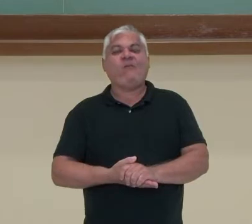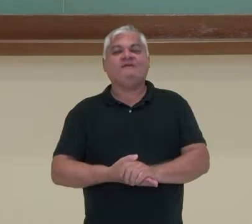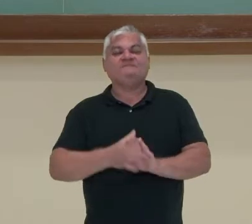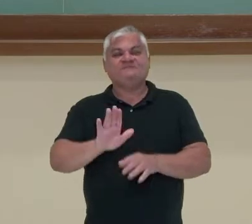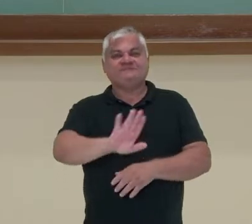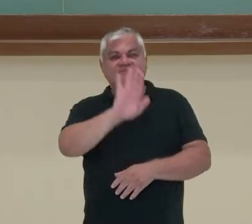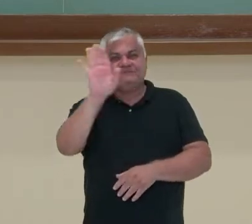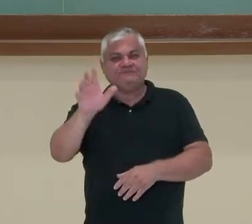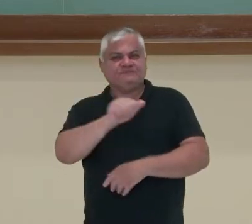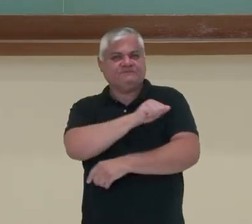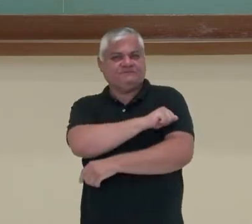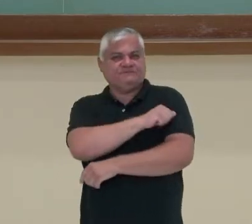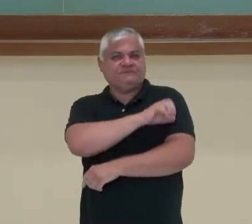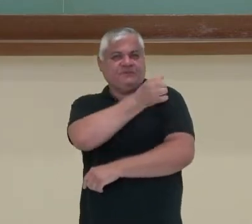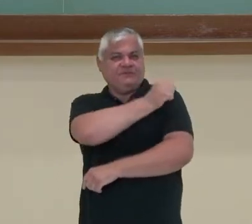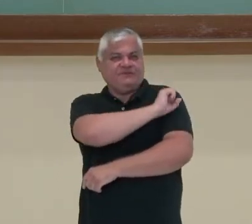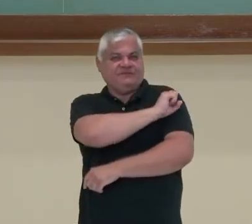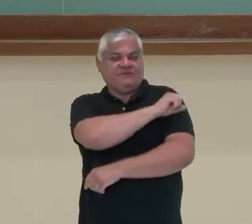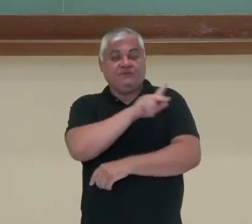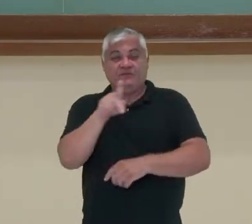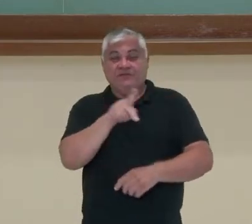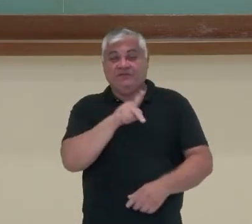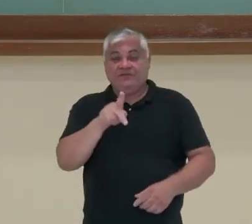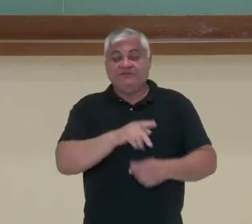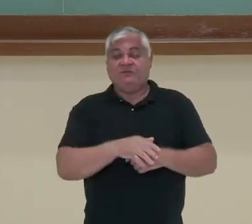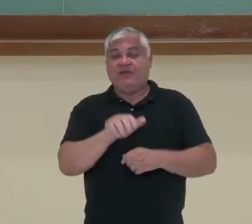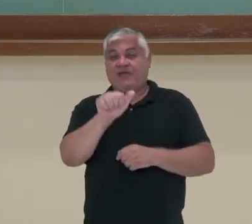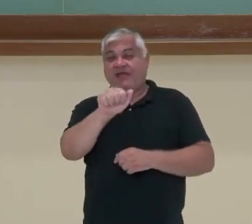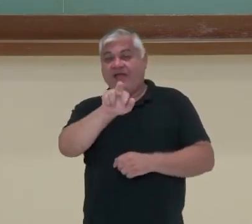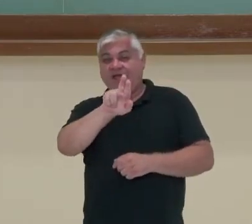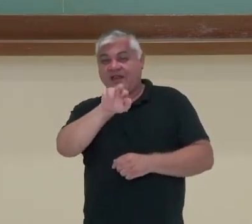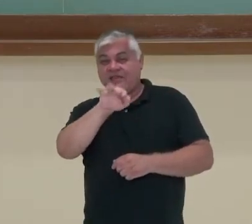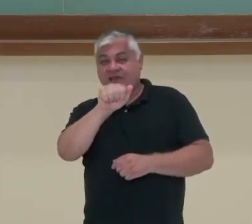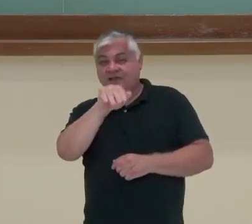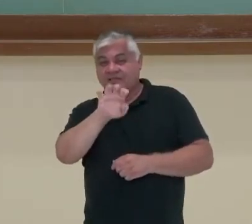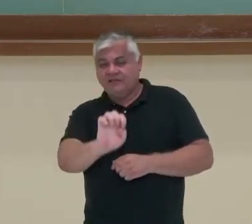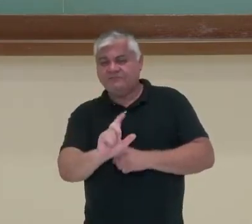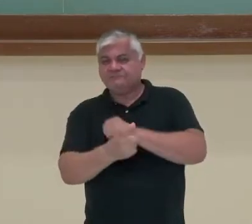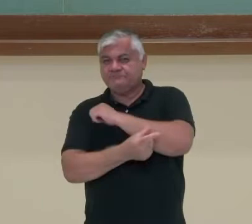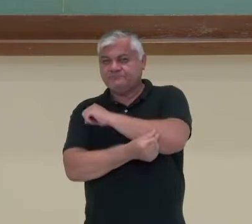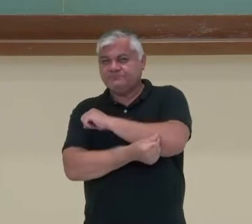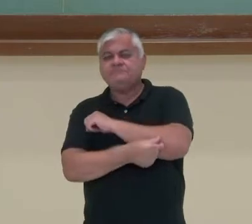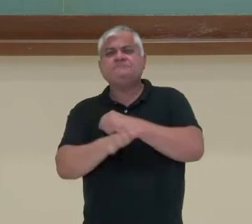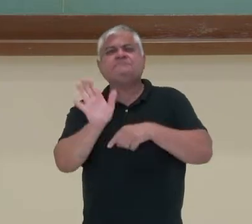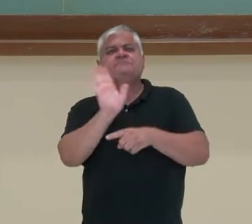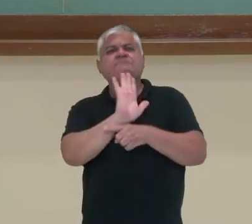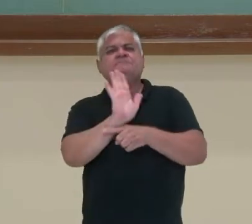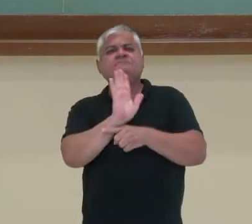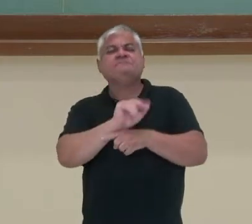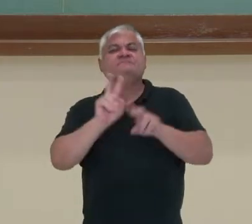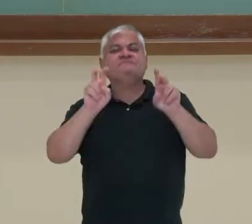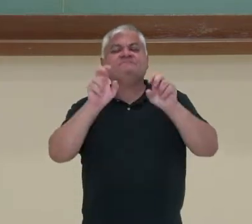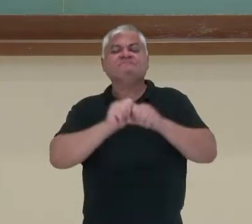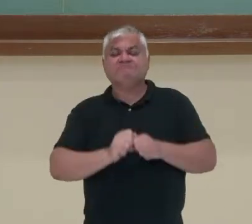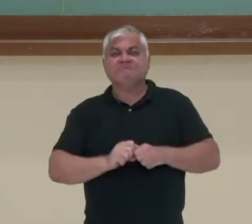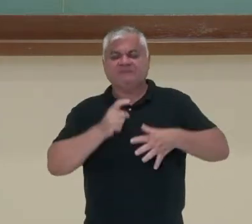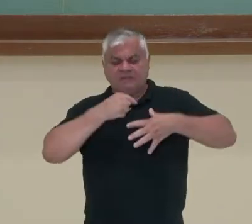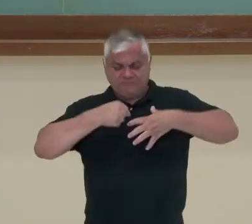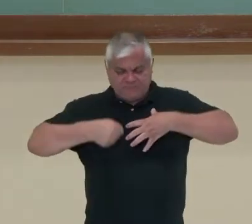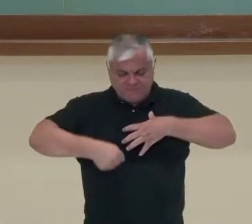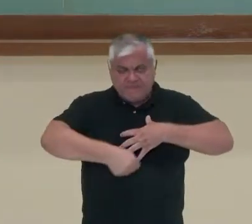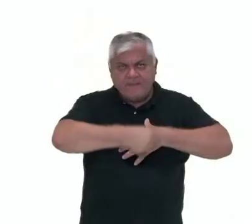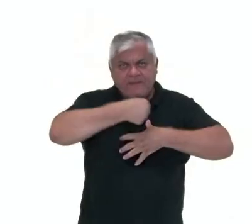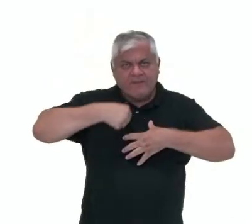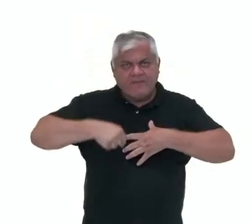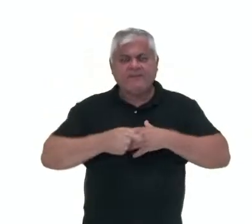Olá estudantes do oitavo ano, eu sou a professora Ariane Lopes. Neste vídeo vamos falar sobre o sistema endócrino.